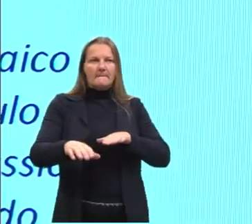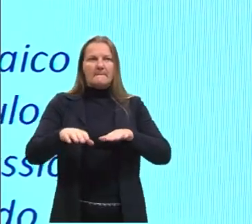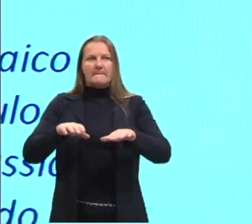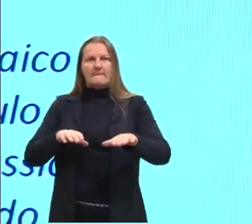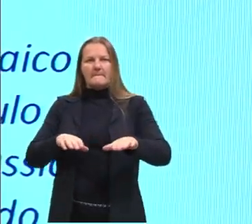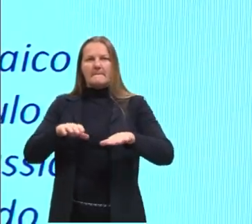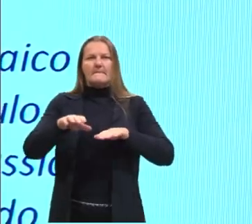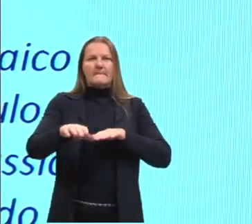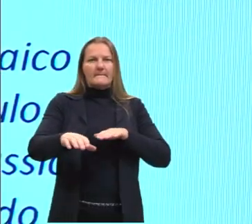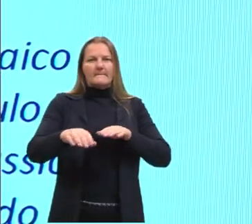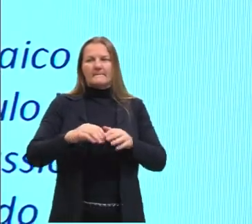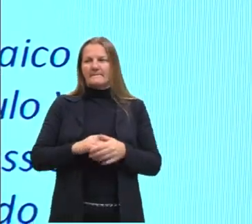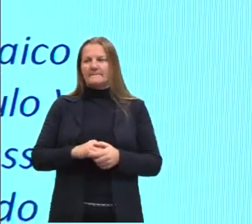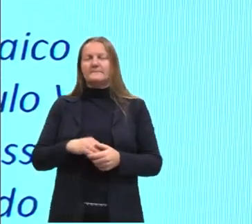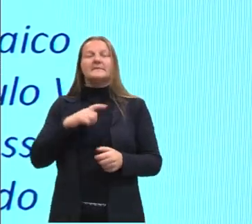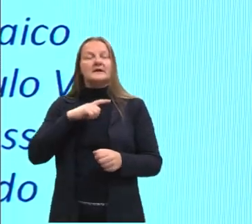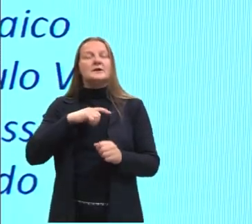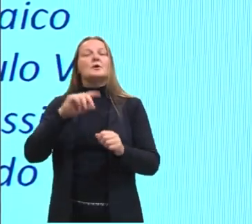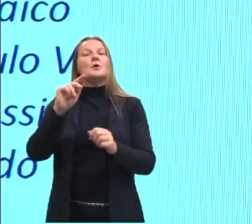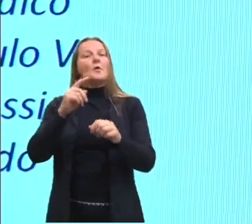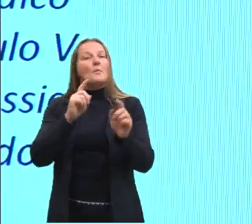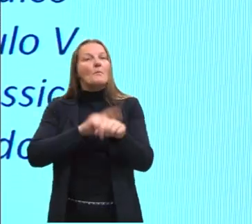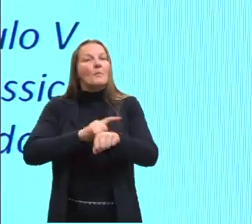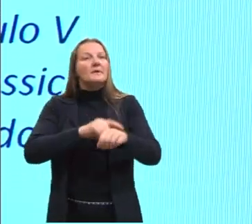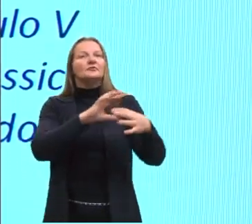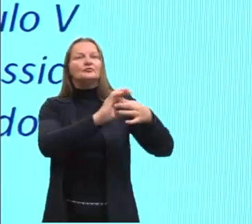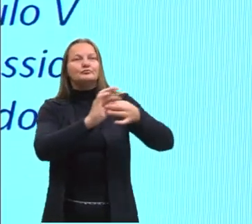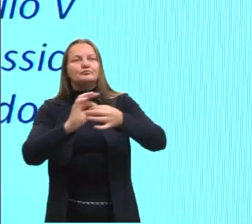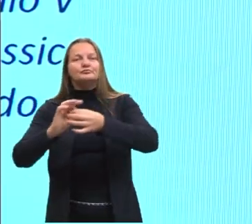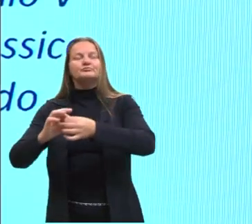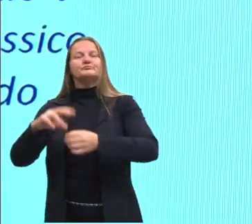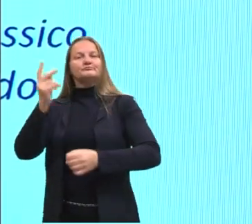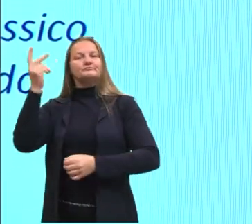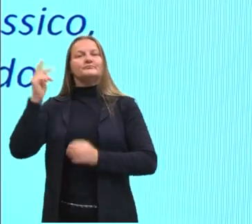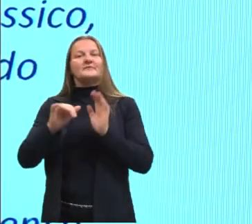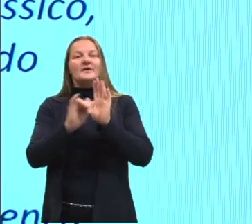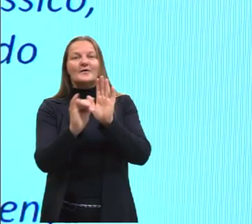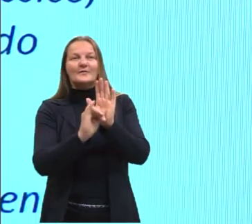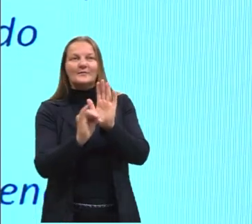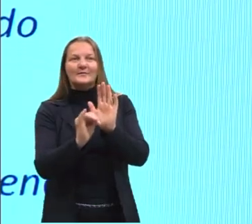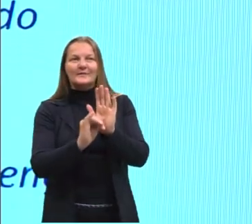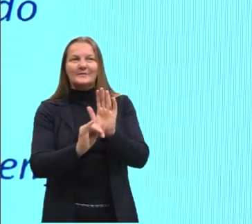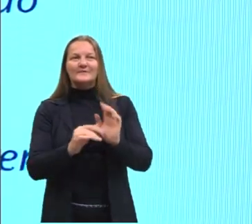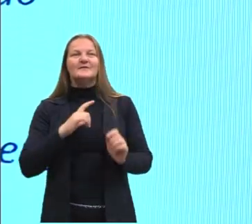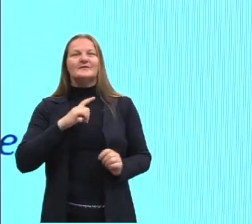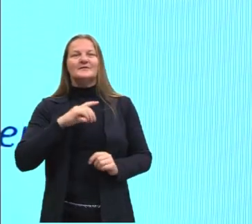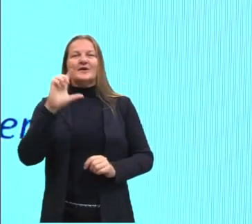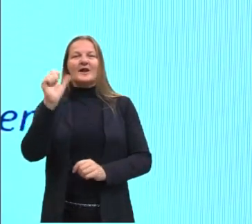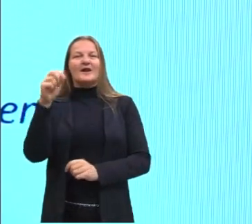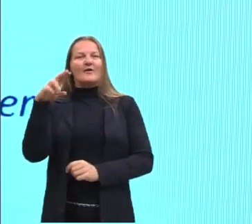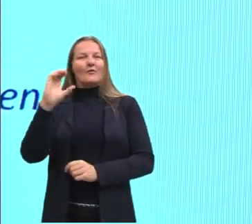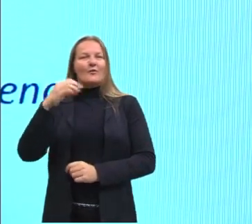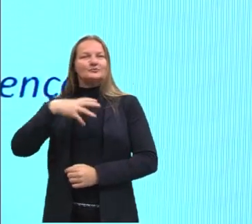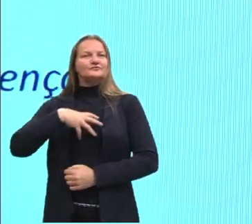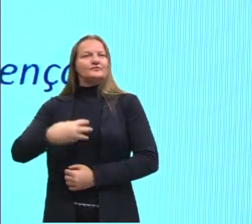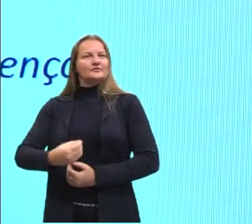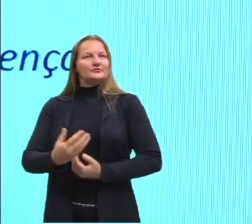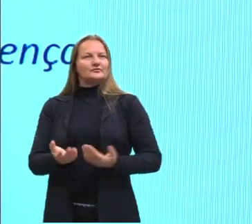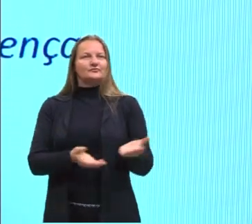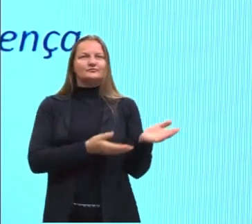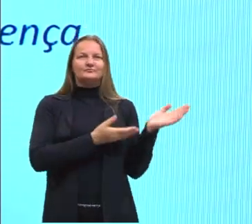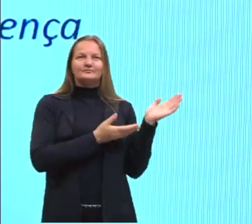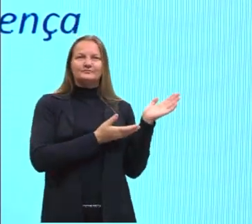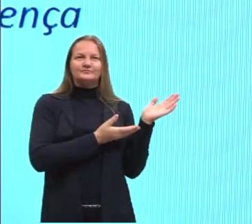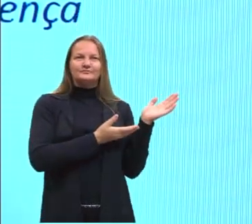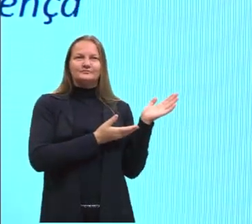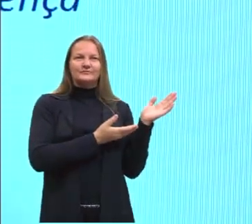nós temos, no período helenístico, então, essa narrativa de Laoconde e seus filhos, onde duas